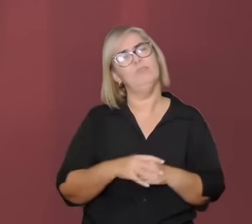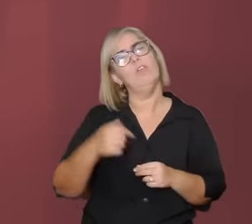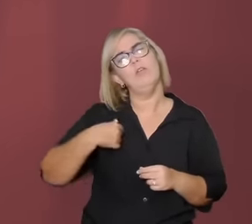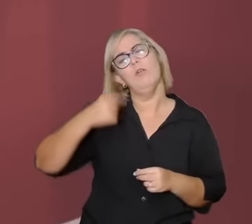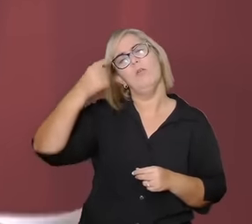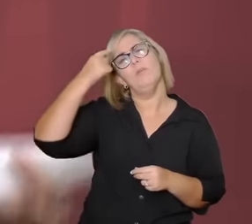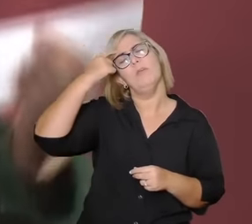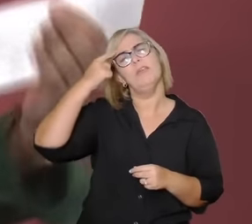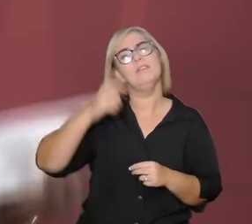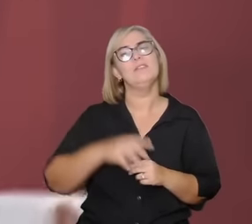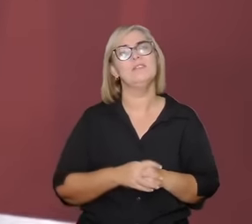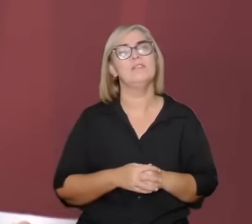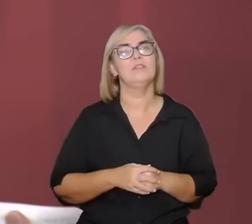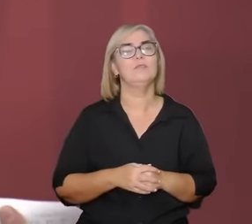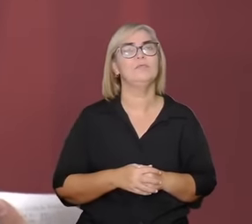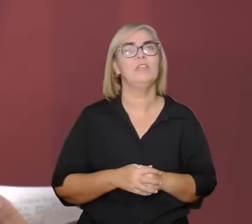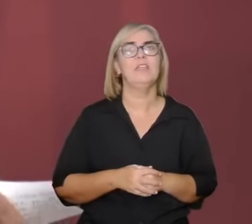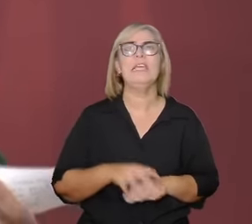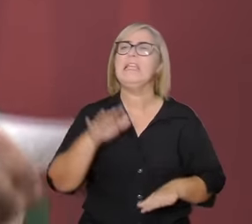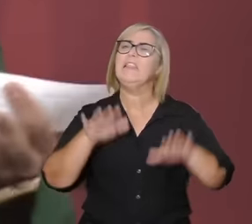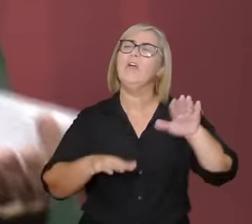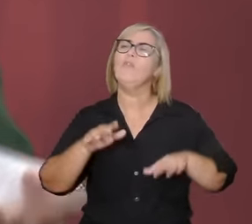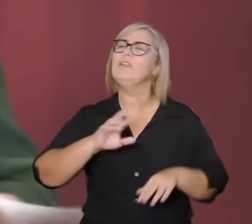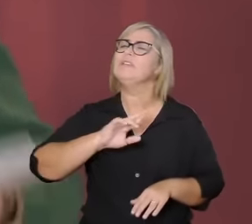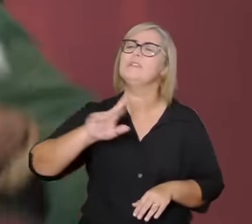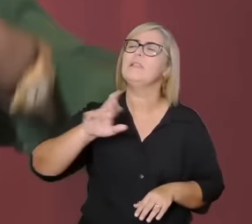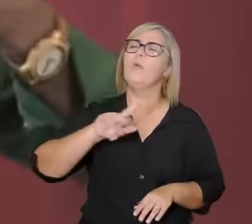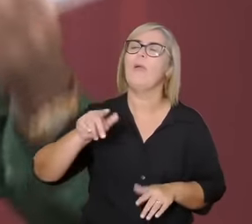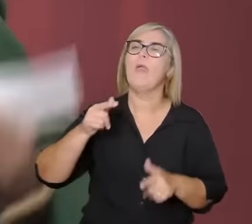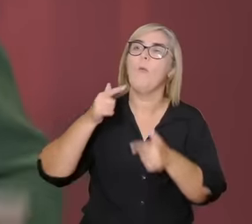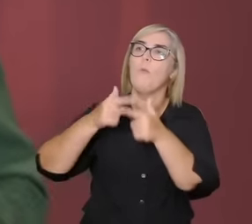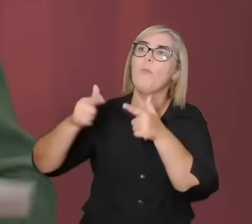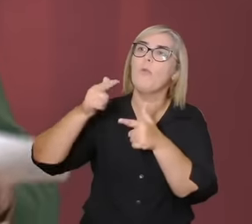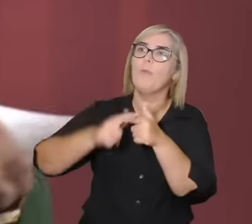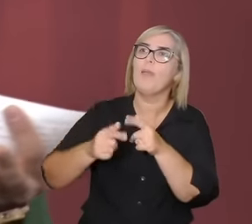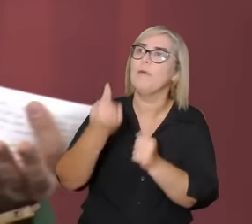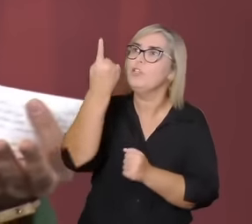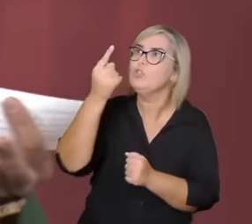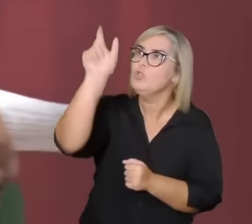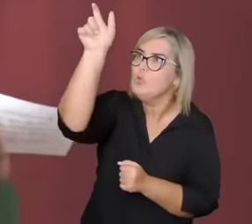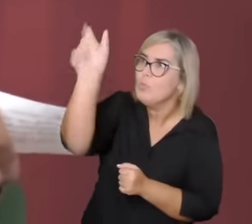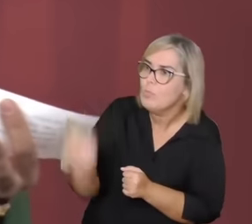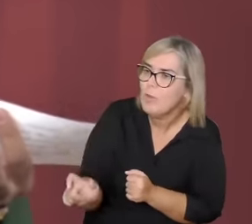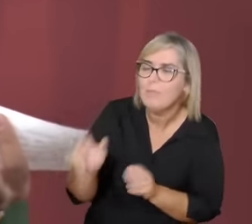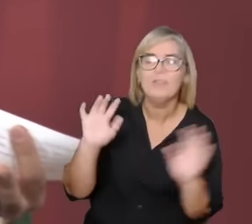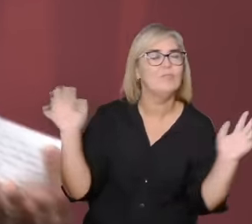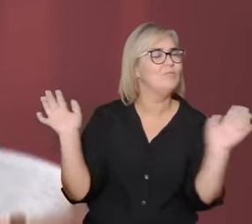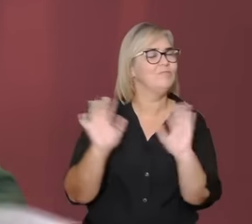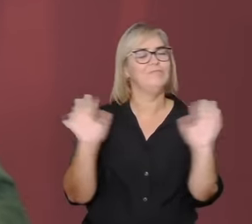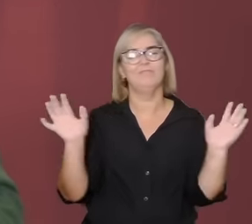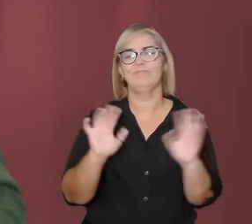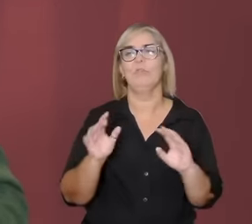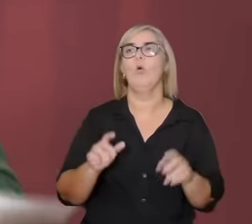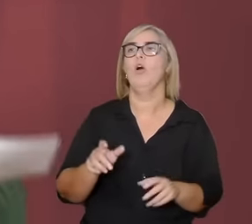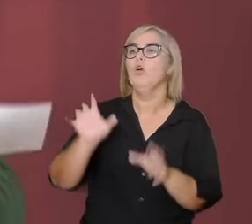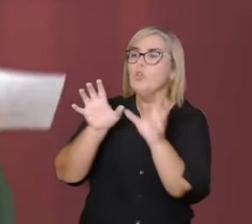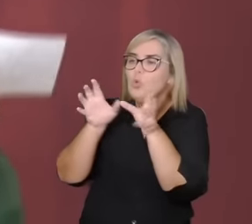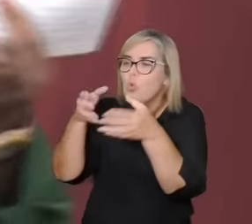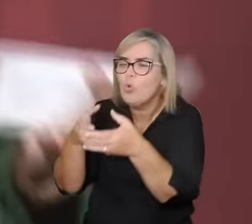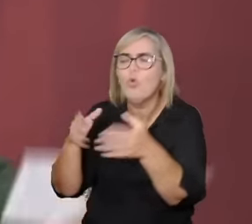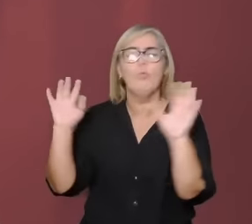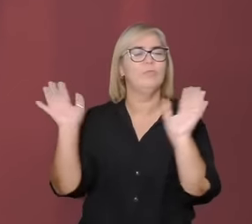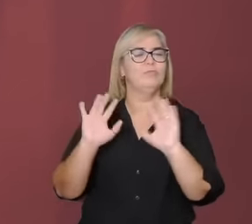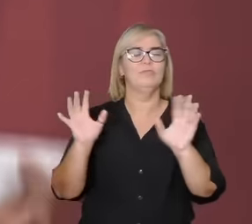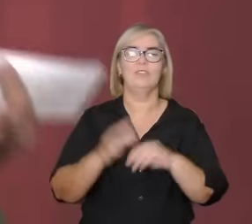essencial fundamental presente na sociedade na sociedade ocidental que é